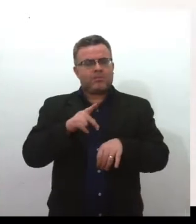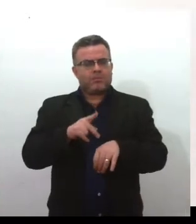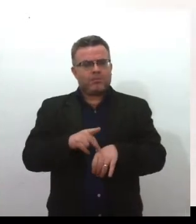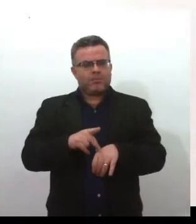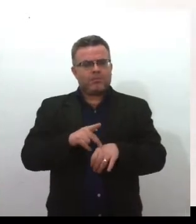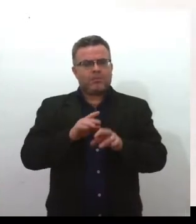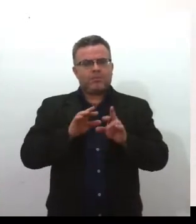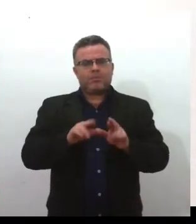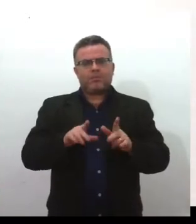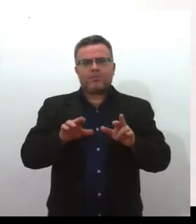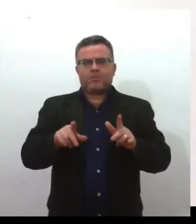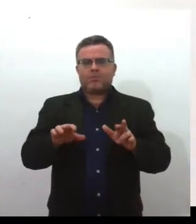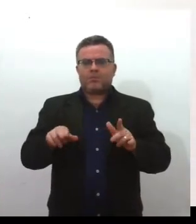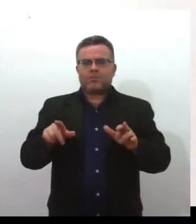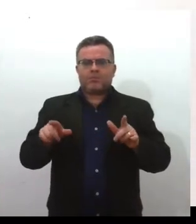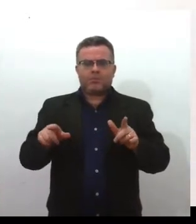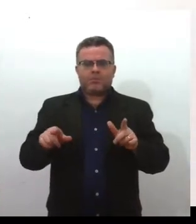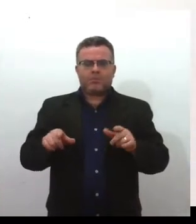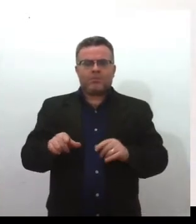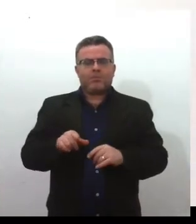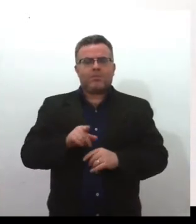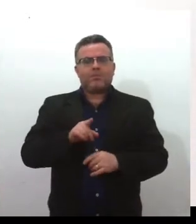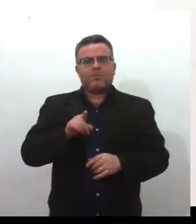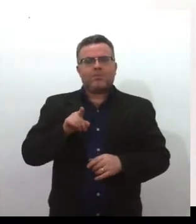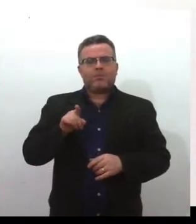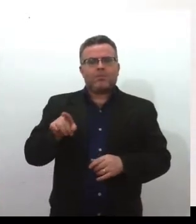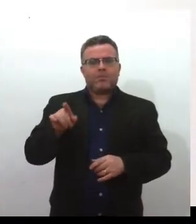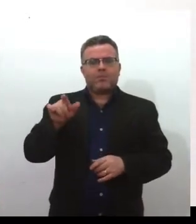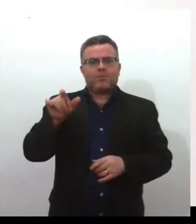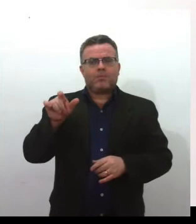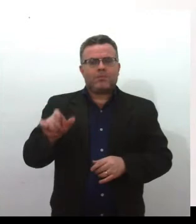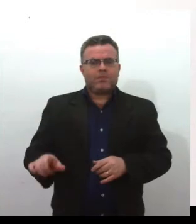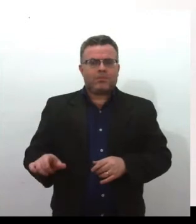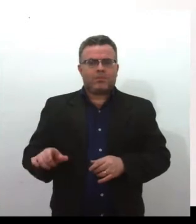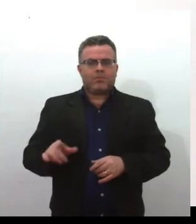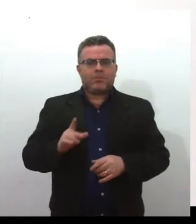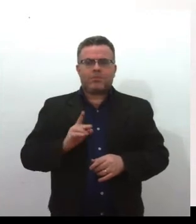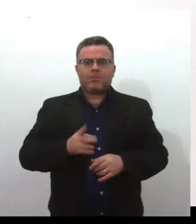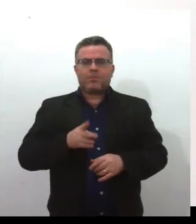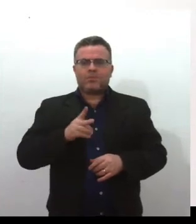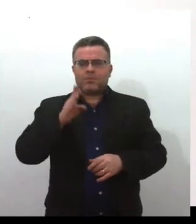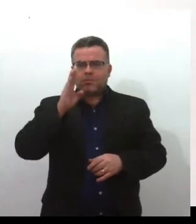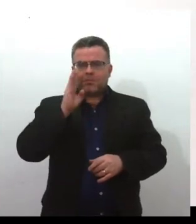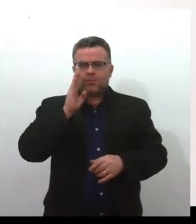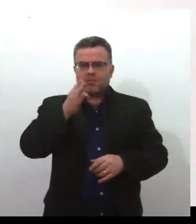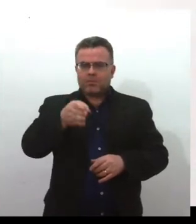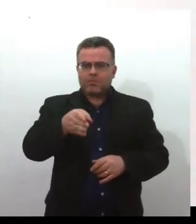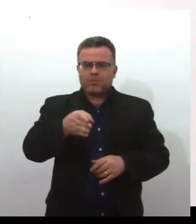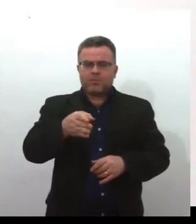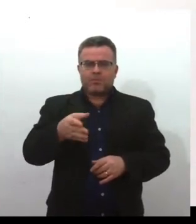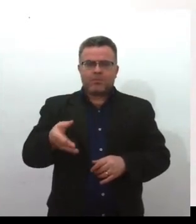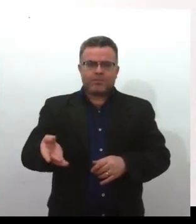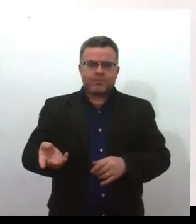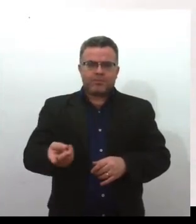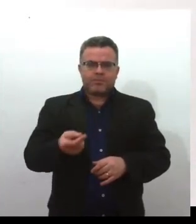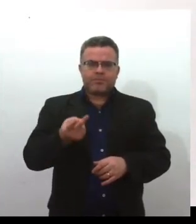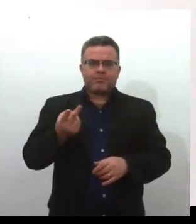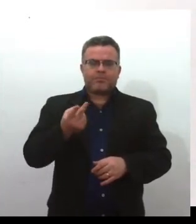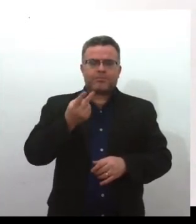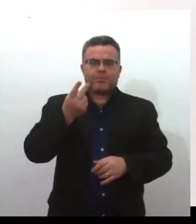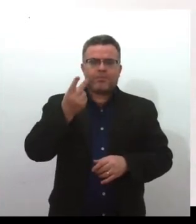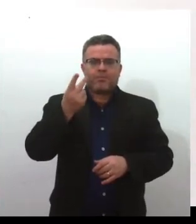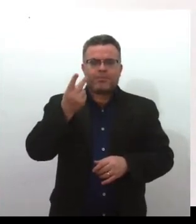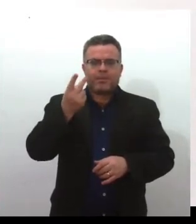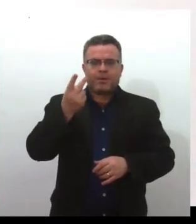mas a Antonieta é ela que vai faltar um discurso sobre a valorização do magistério para a civilização,